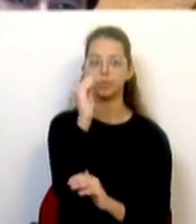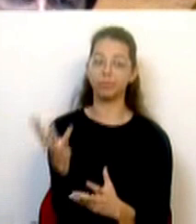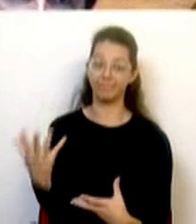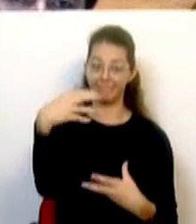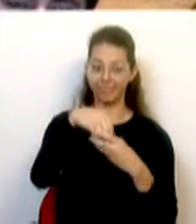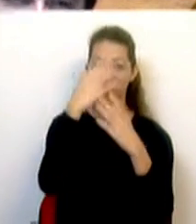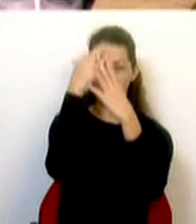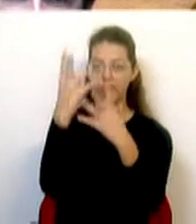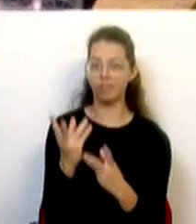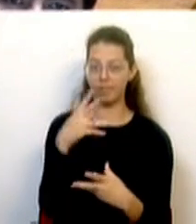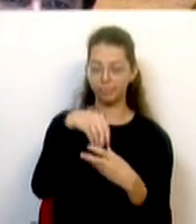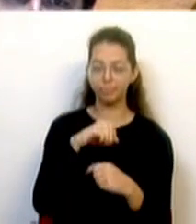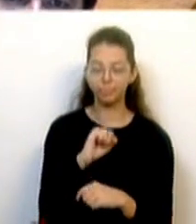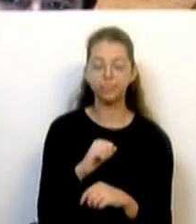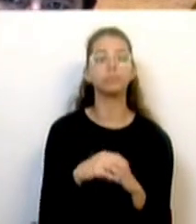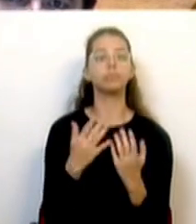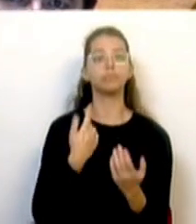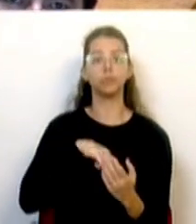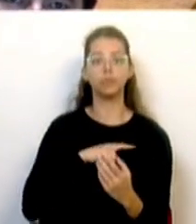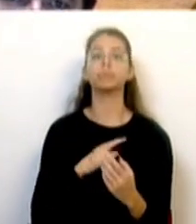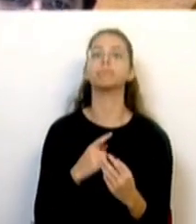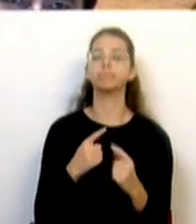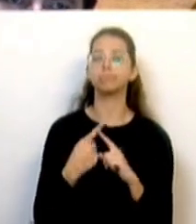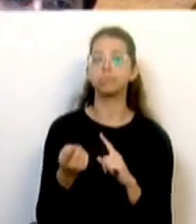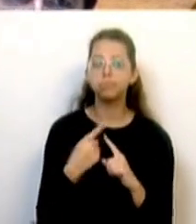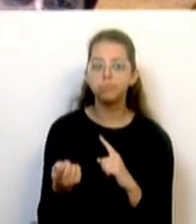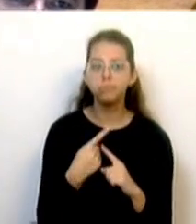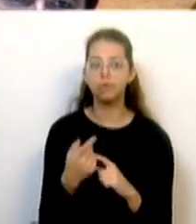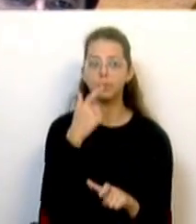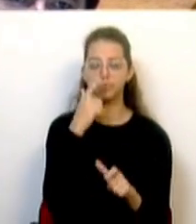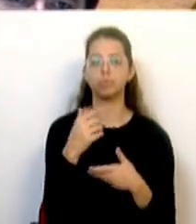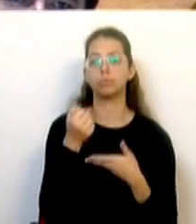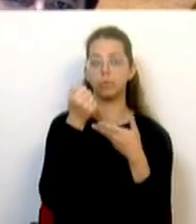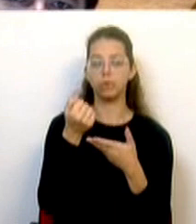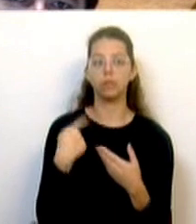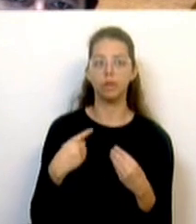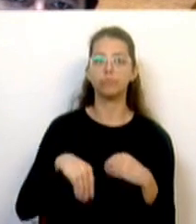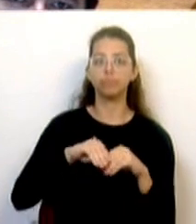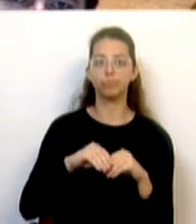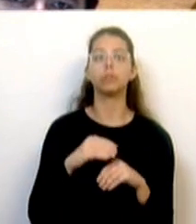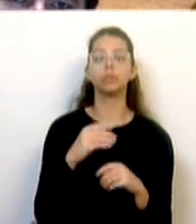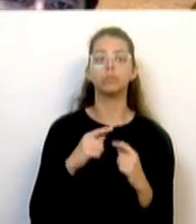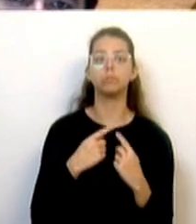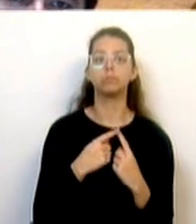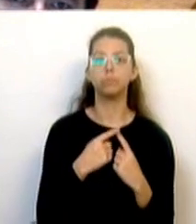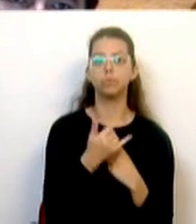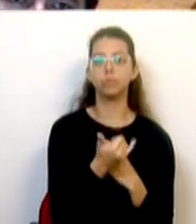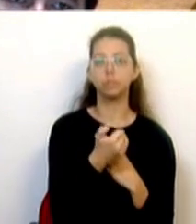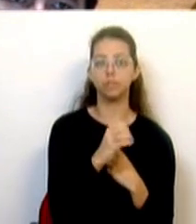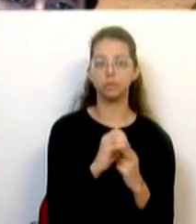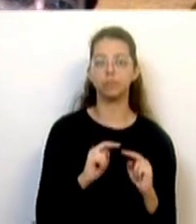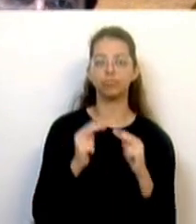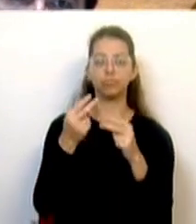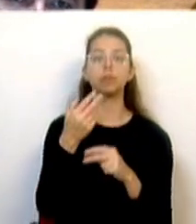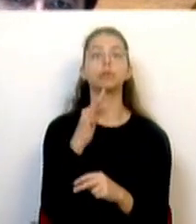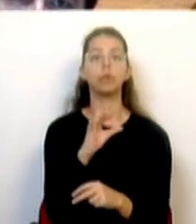deste orçamento. Aumentámos o complemento de deslocação para estudantes bolseiros, deslocados de 250 para os 400